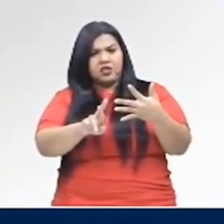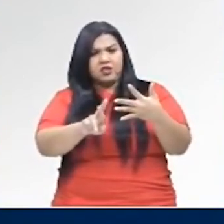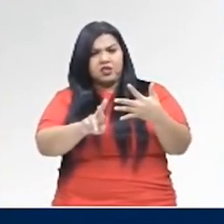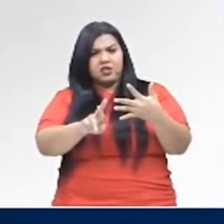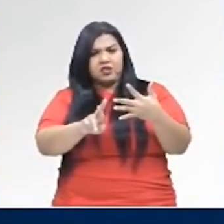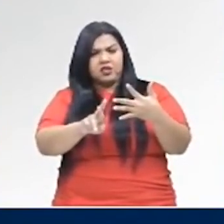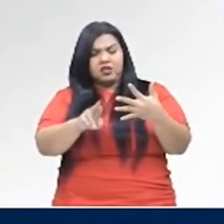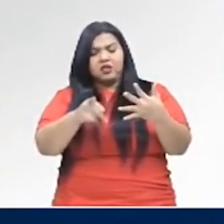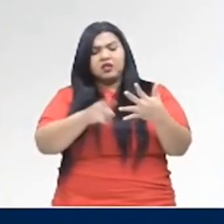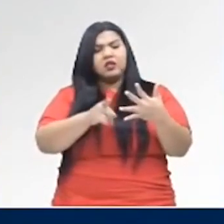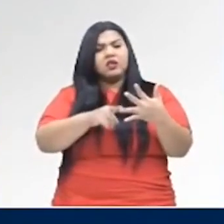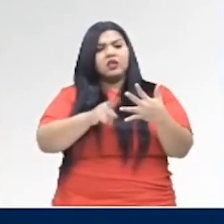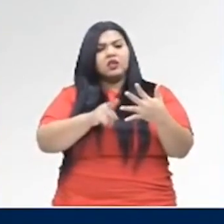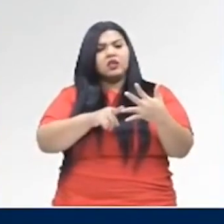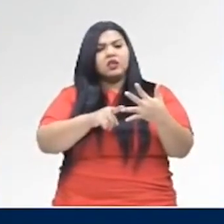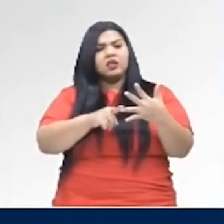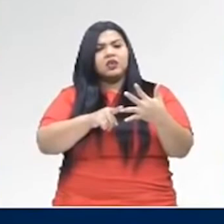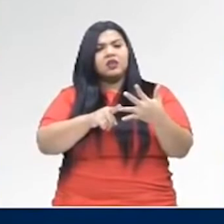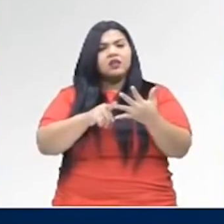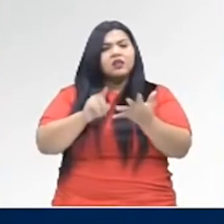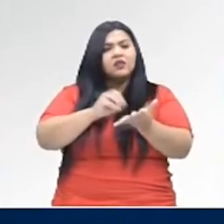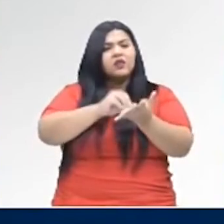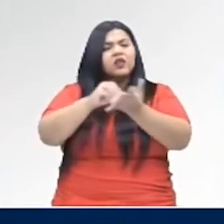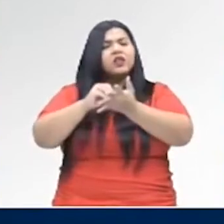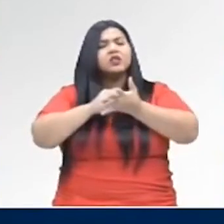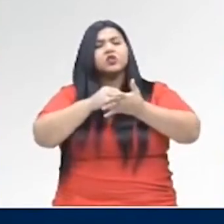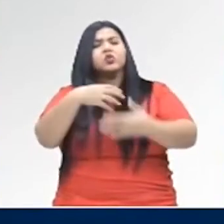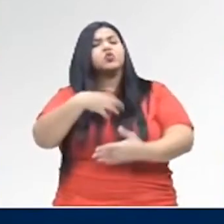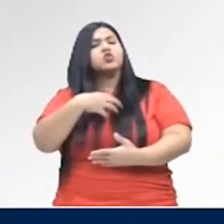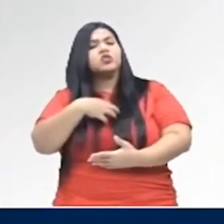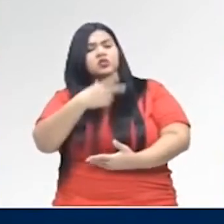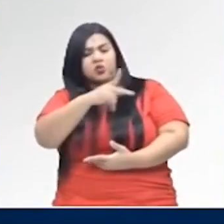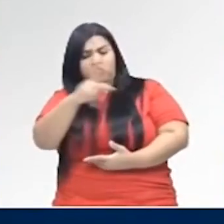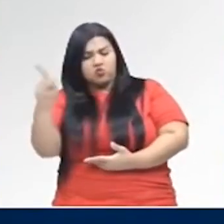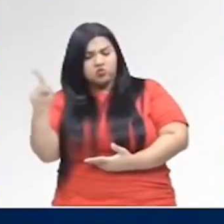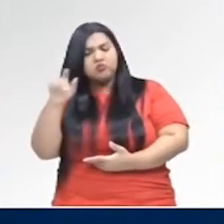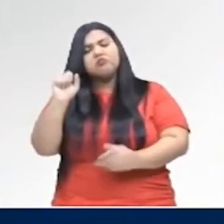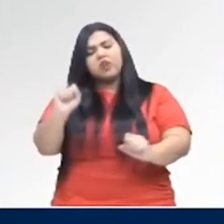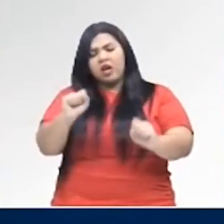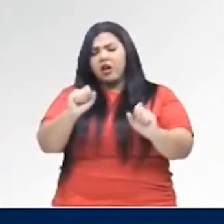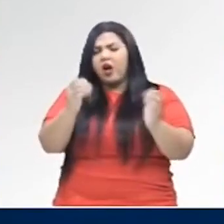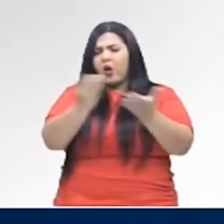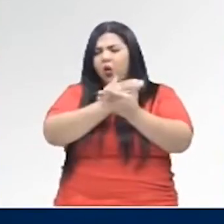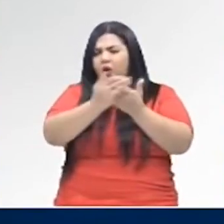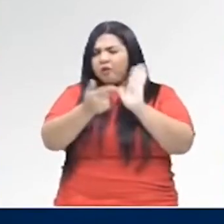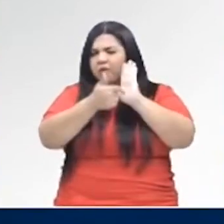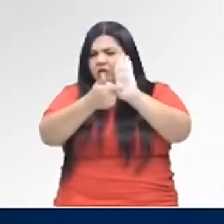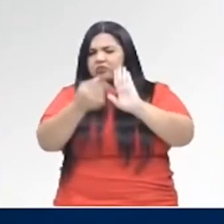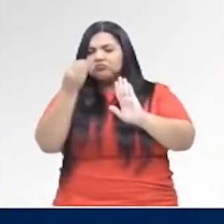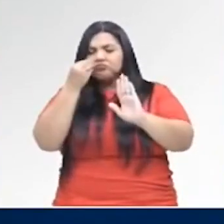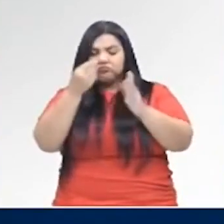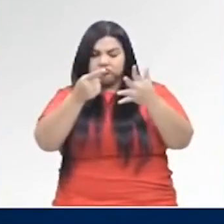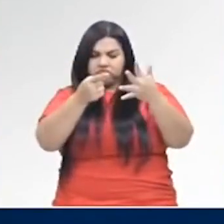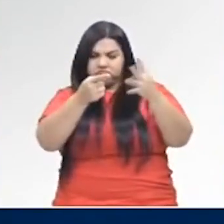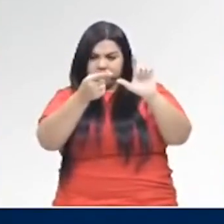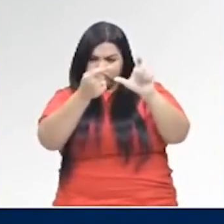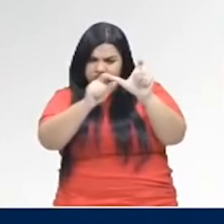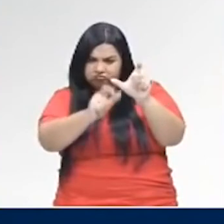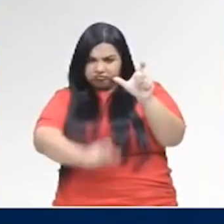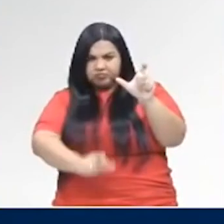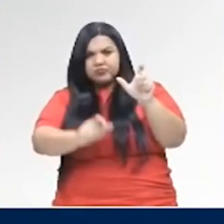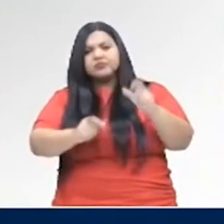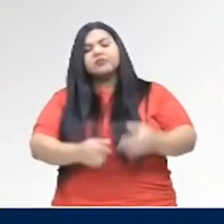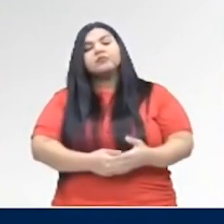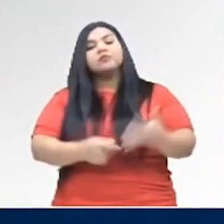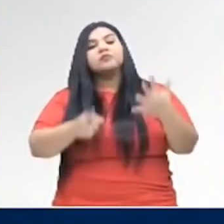Os defectivos faltam até algumas formas nele. Mas nós vamos conjugar alguns para você saber quais são alguns que eu vou citar para você.